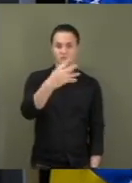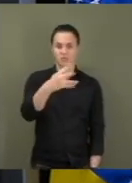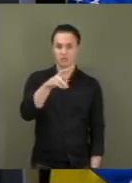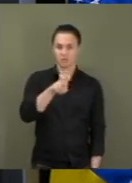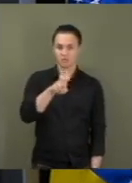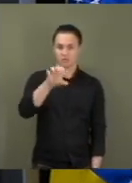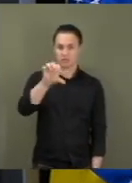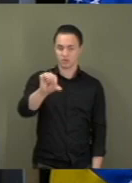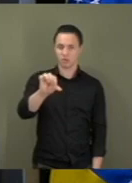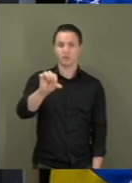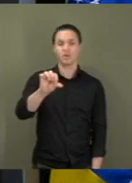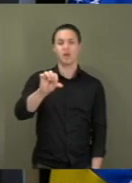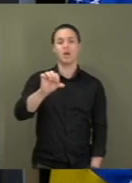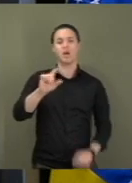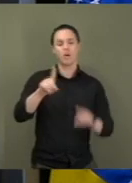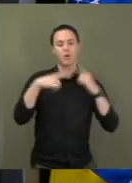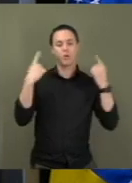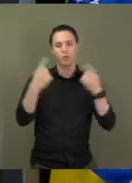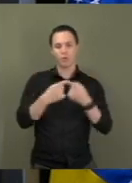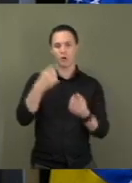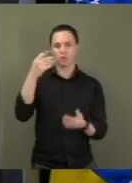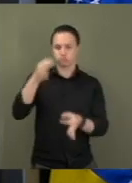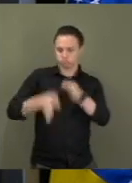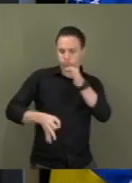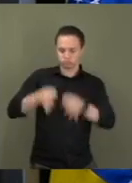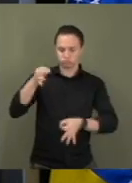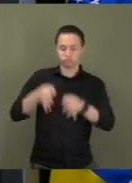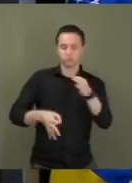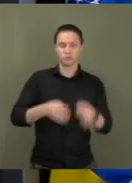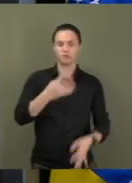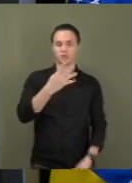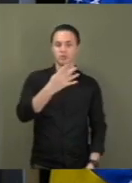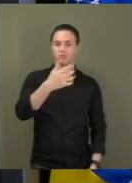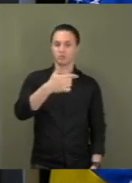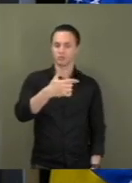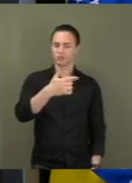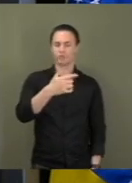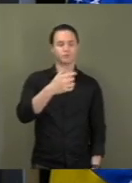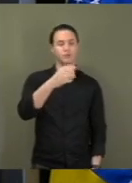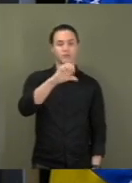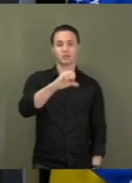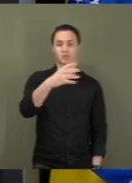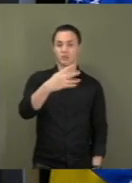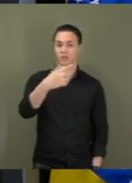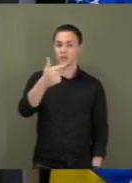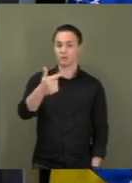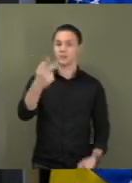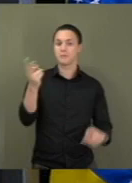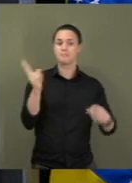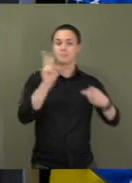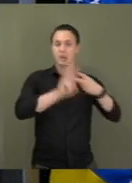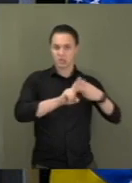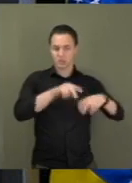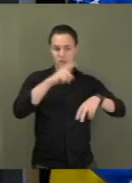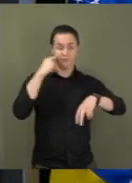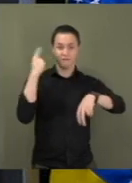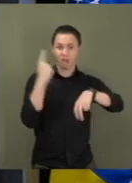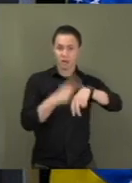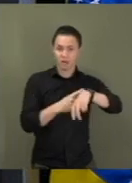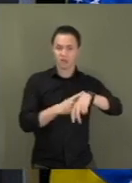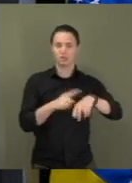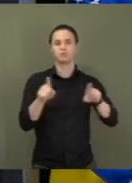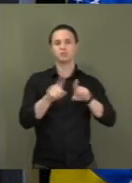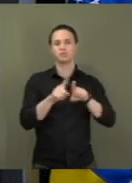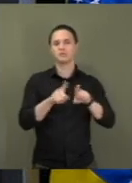audiências de custódia, 942 prisões em flagrante convertidas para prisões